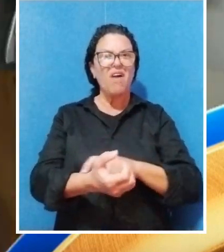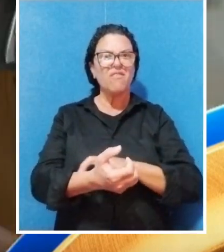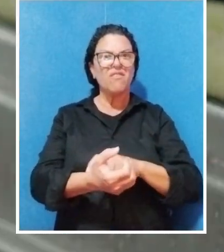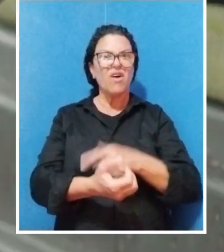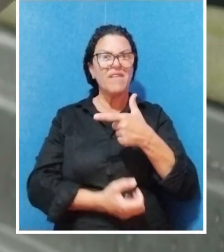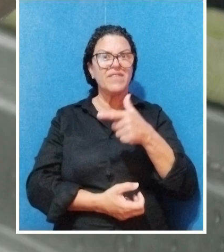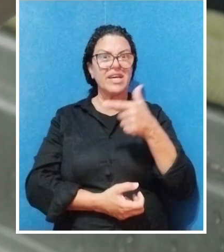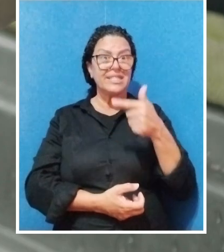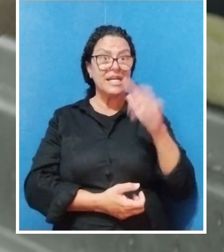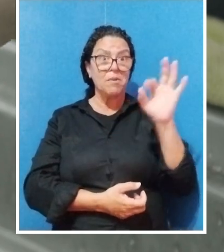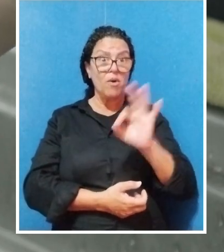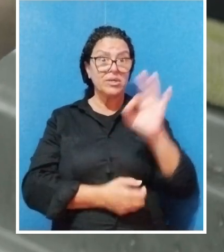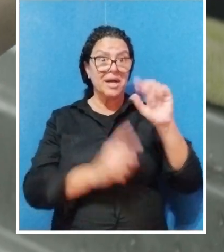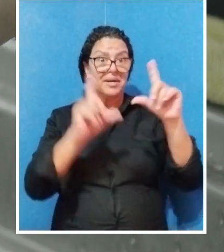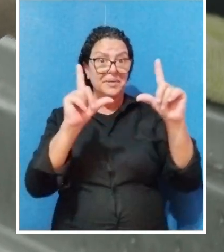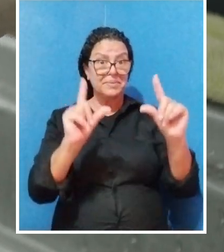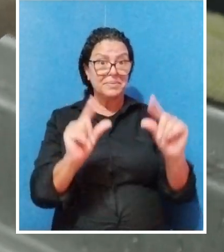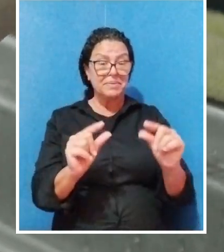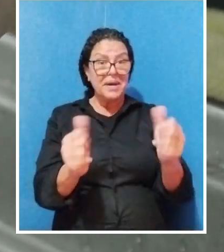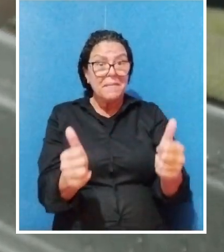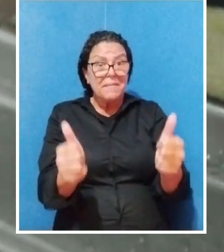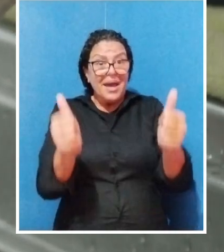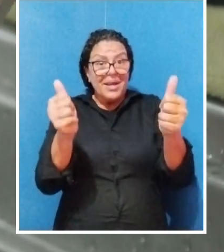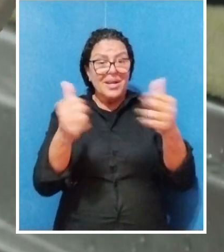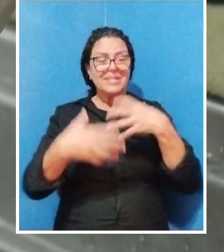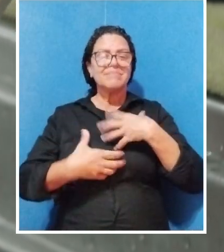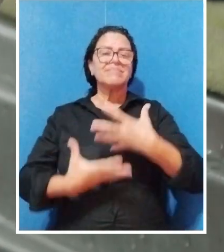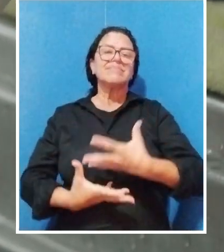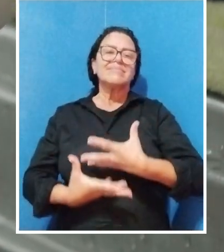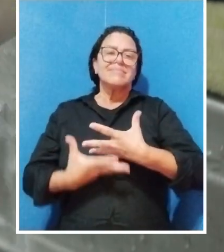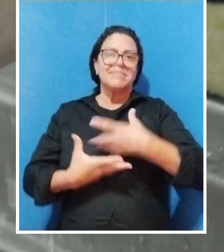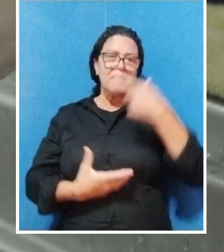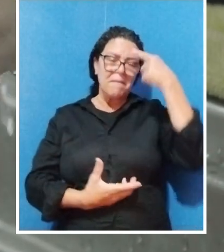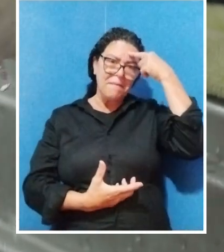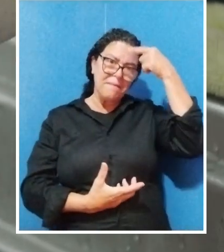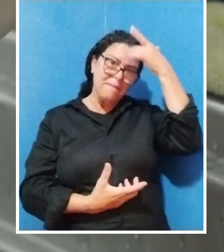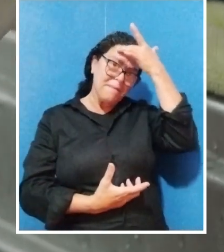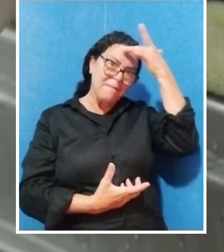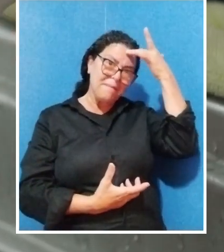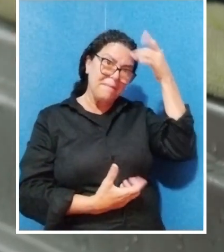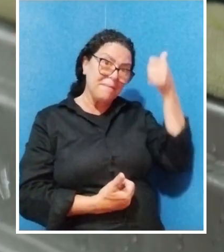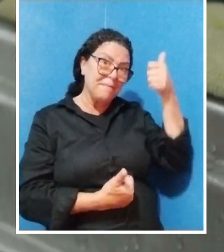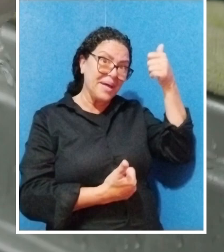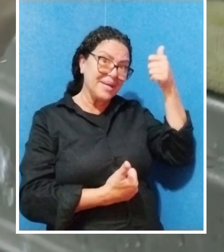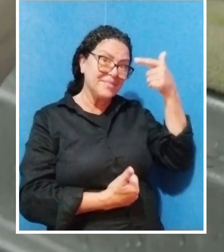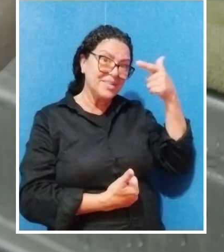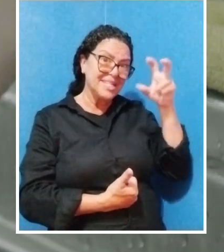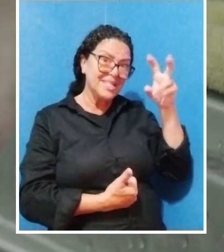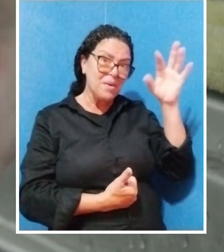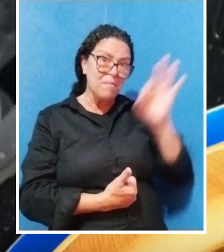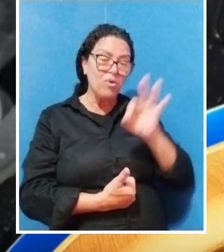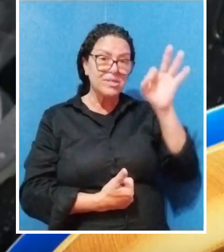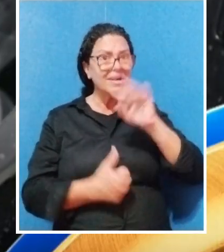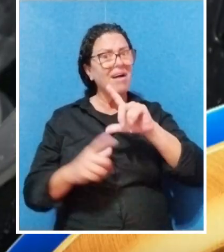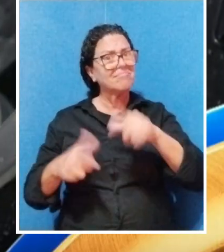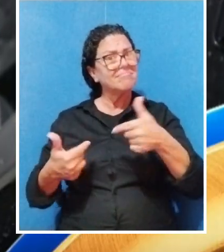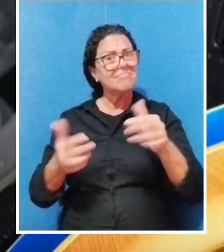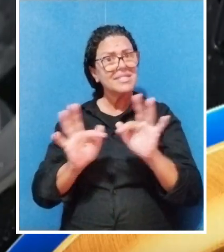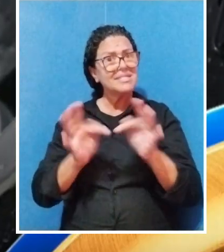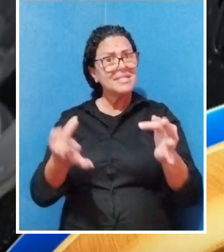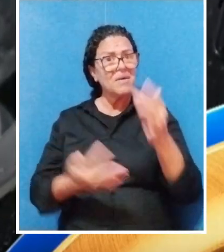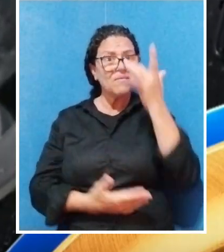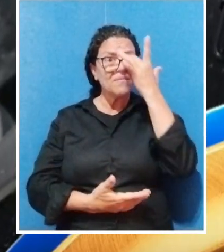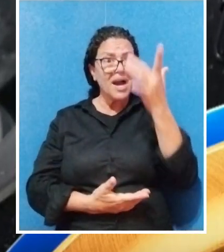nervosismo em 27% e melhora a inspiração mental em 25%. Uma